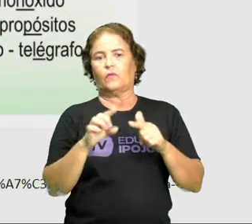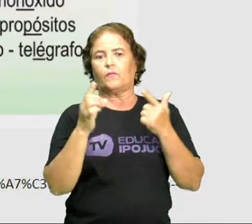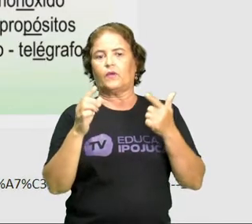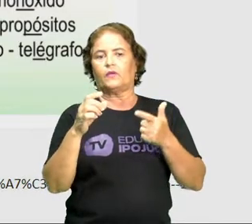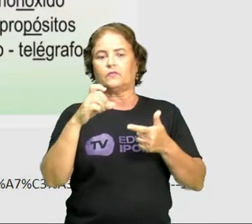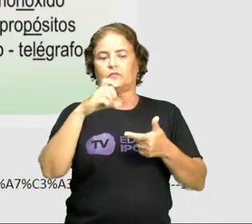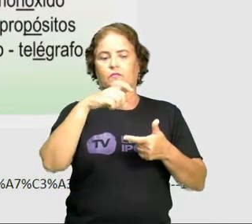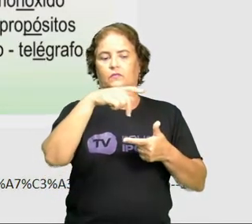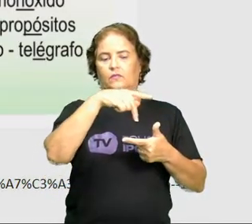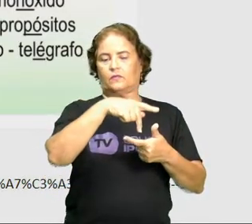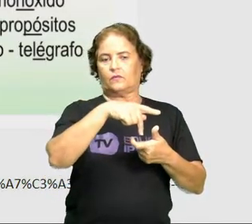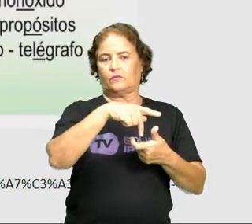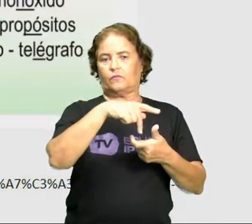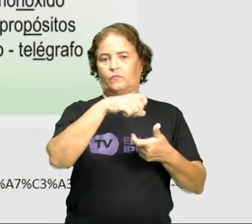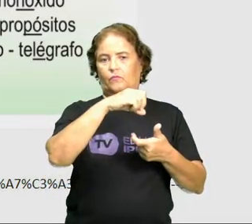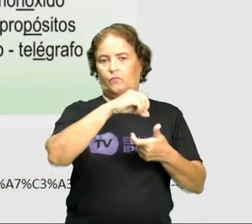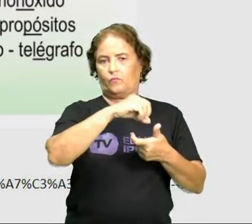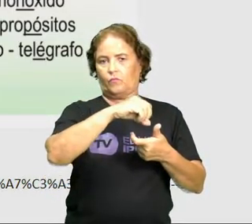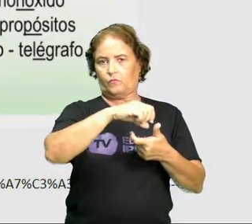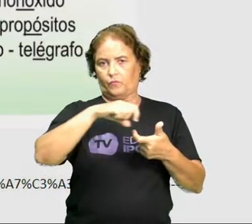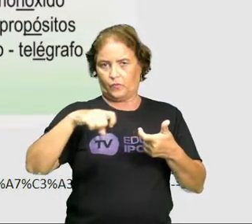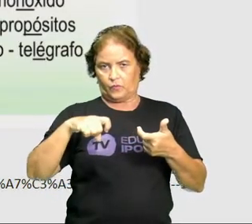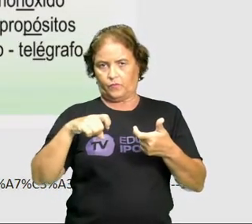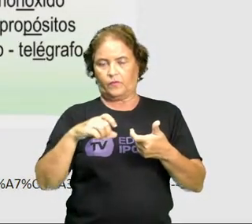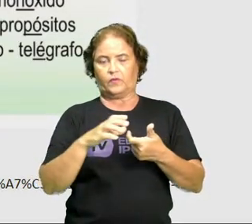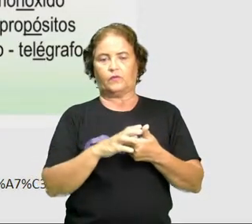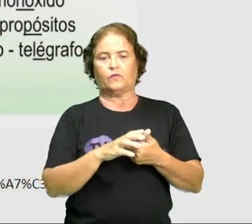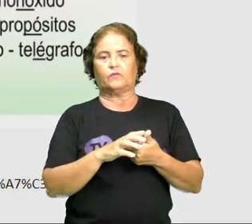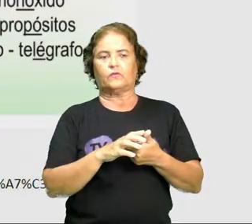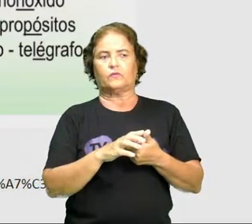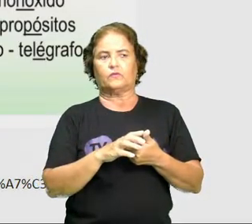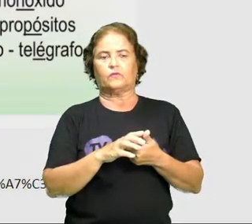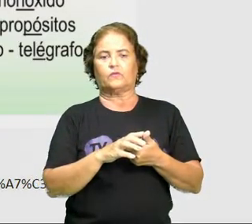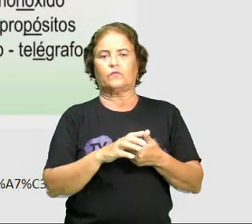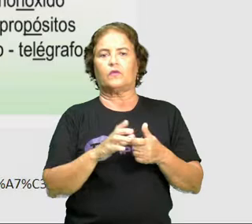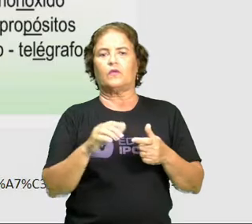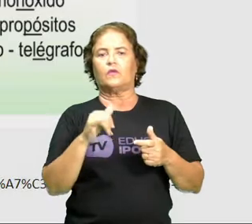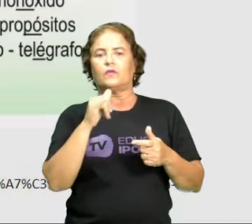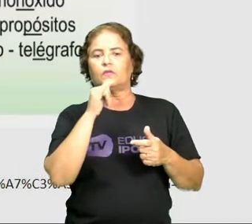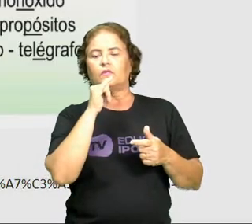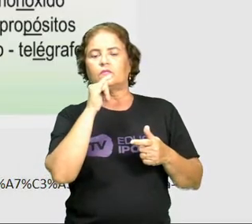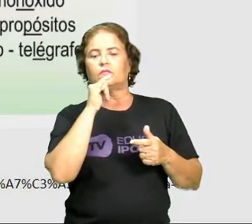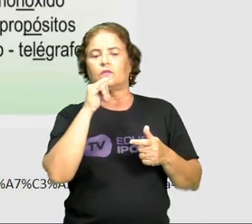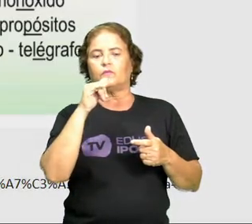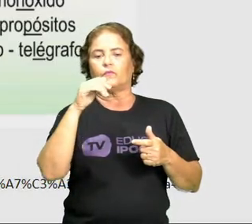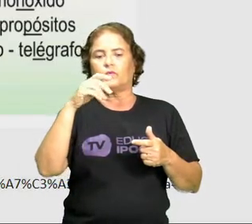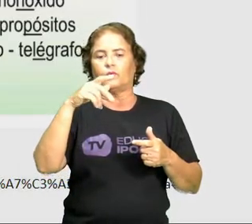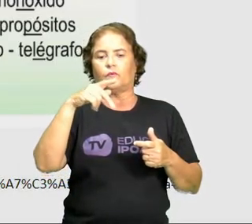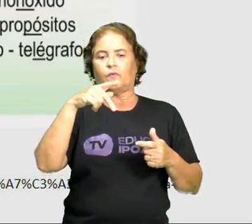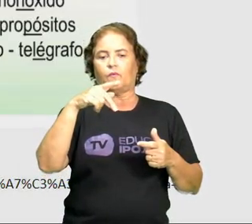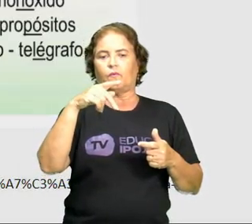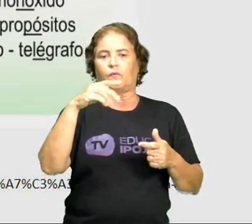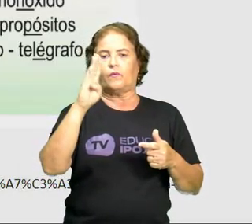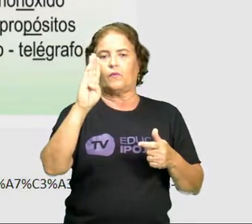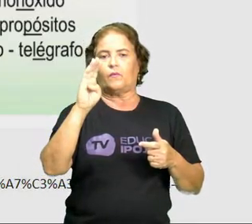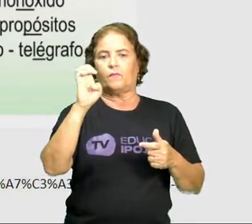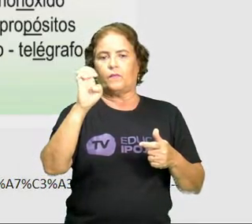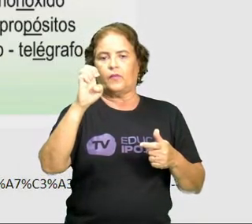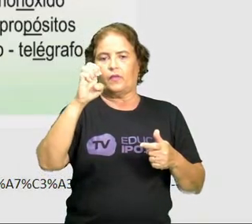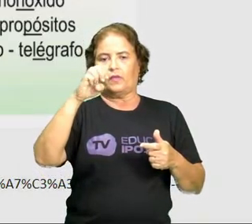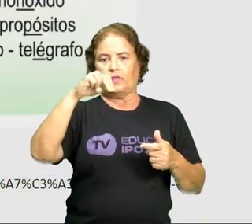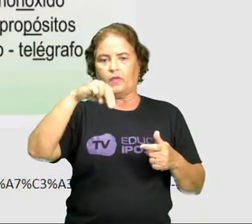alguns exemplos. A gente está vendo o exemplo de benéfico, capítulos, estático,